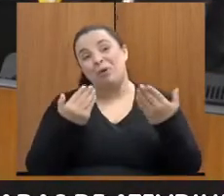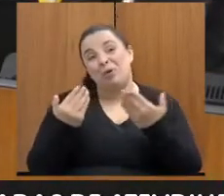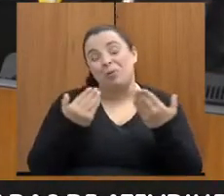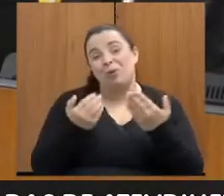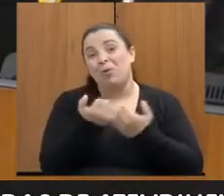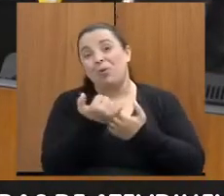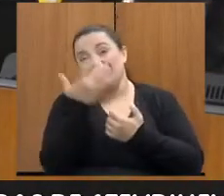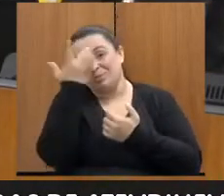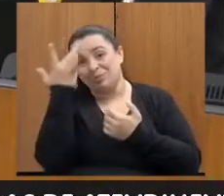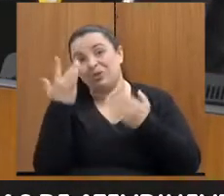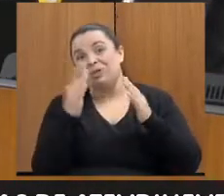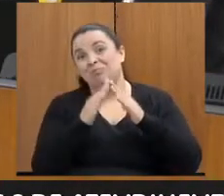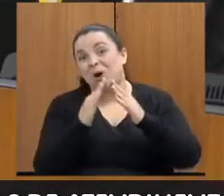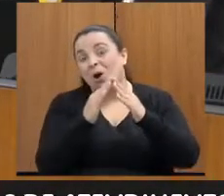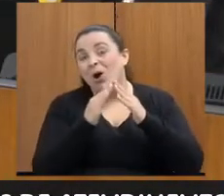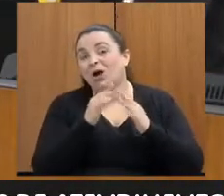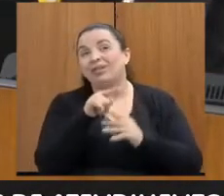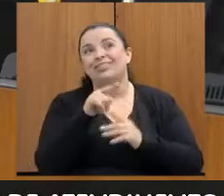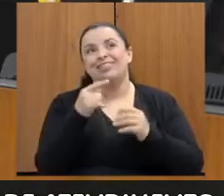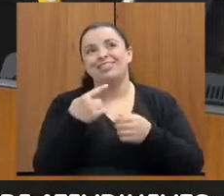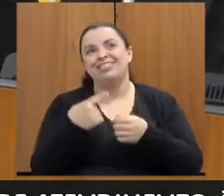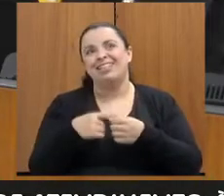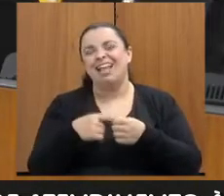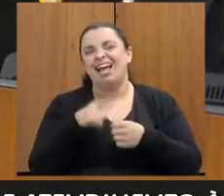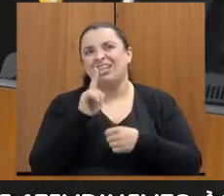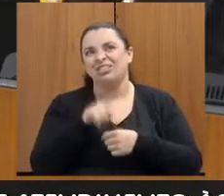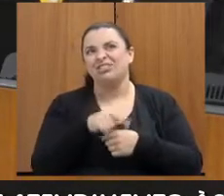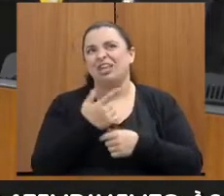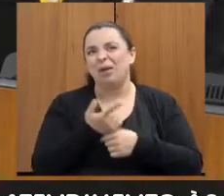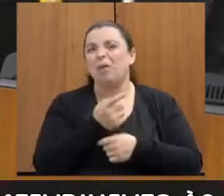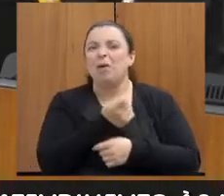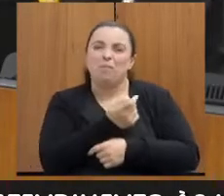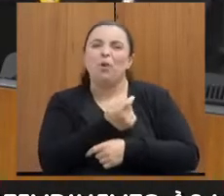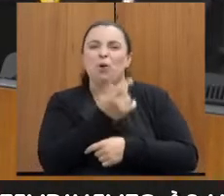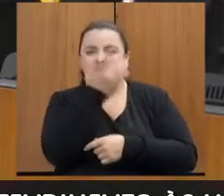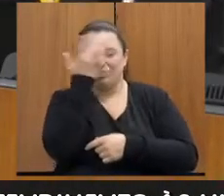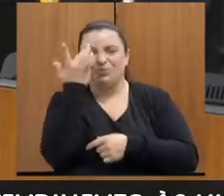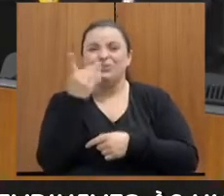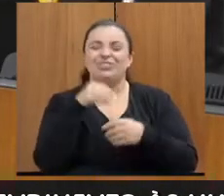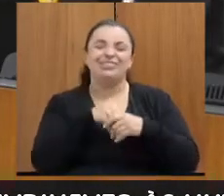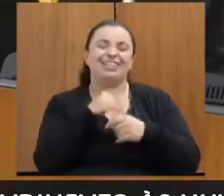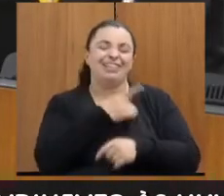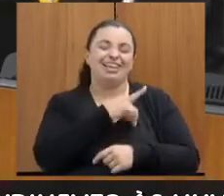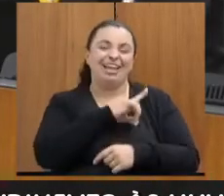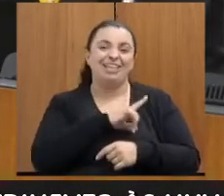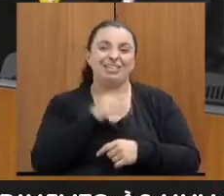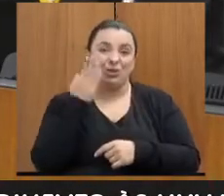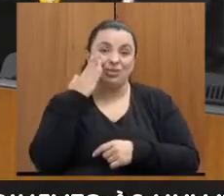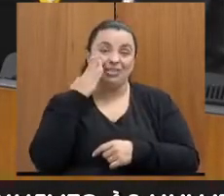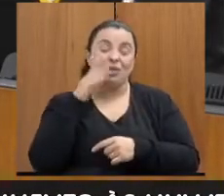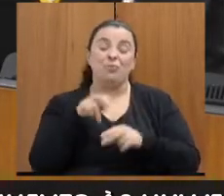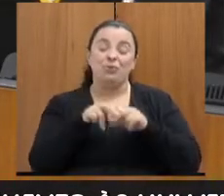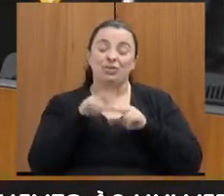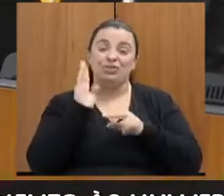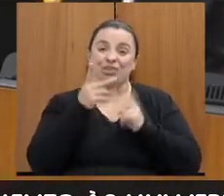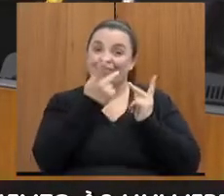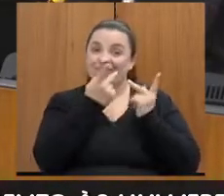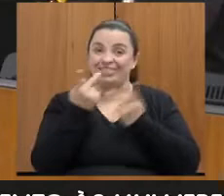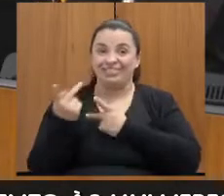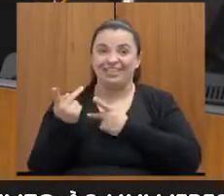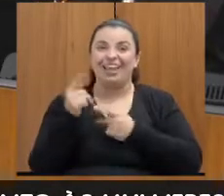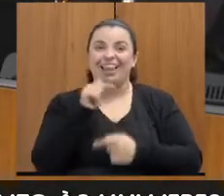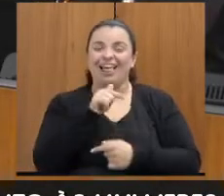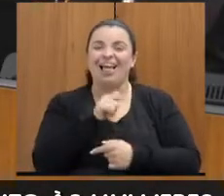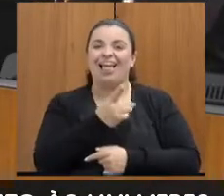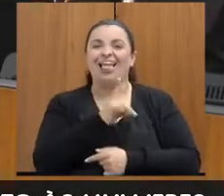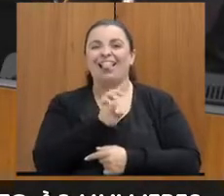habitantes, de atendimentos, é um número insuficiente. Eu sei bem disso, até porque eu estive em visita técnica lá na